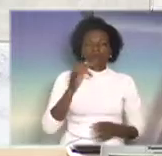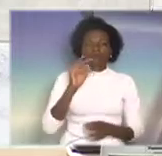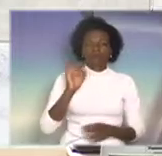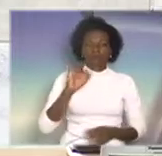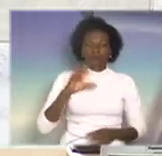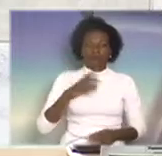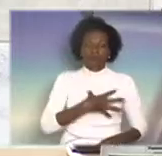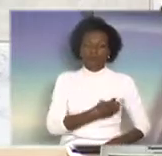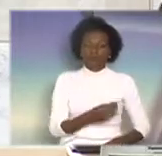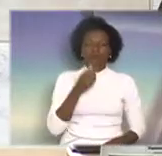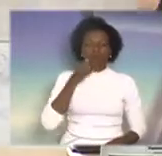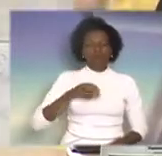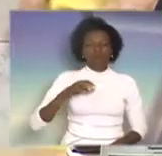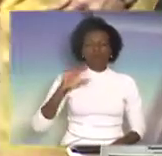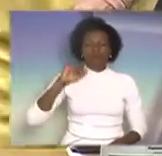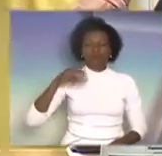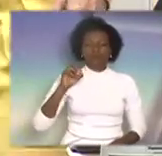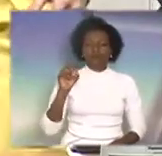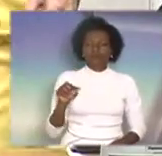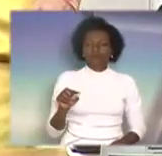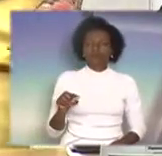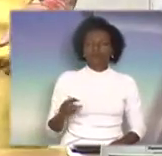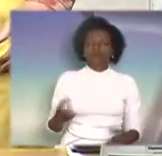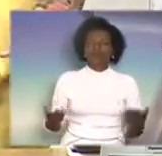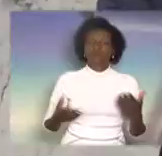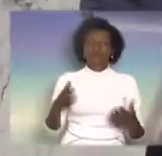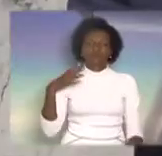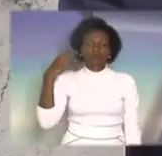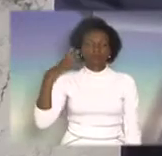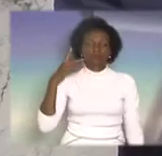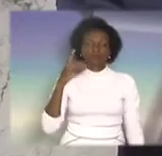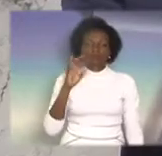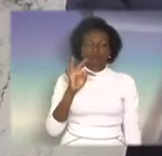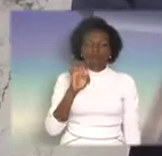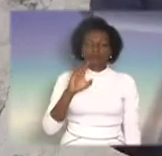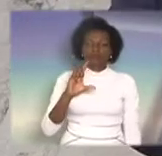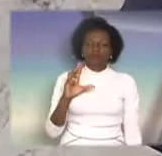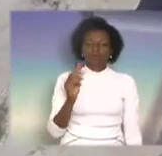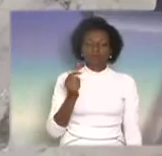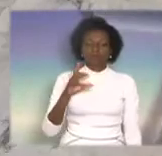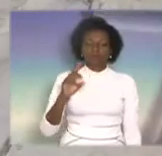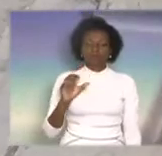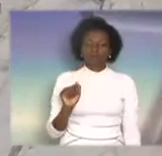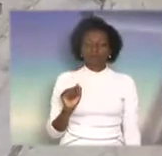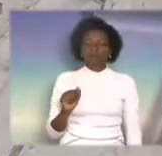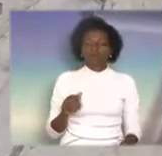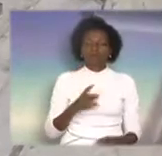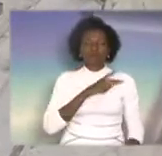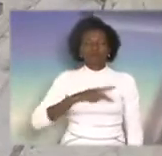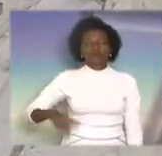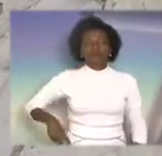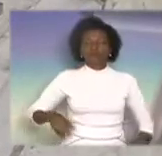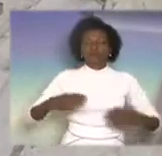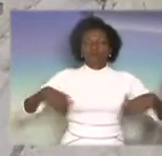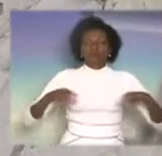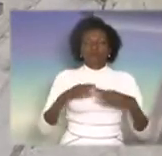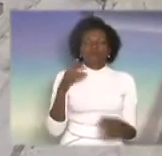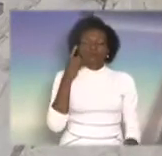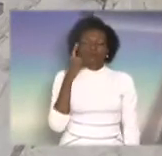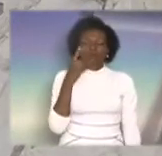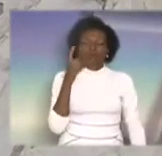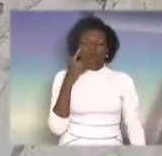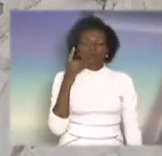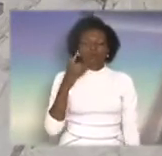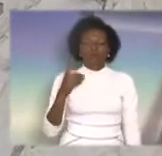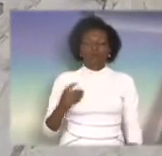Flávio 9, comandante Telhada. Senhor presidente, deputado Jorge Atos, senhores deputados e senhoras deputadas,